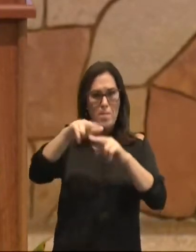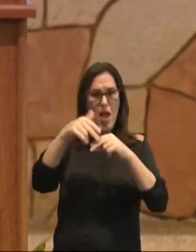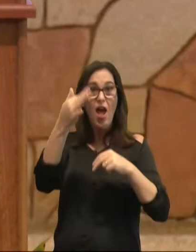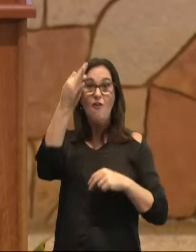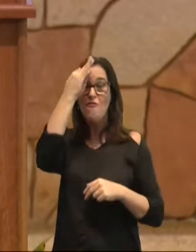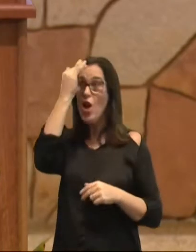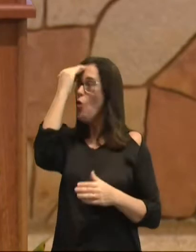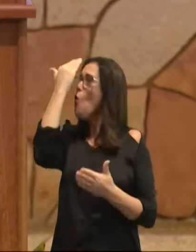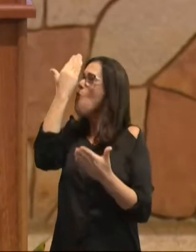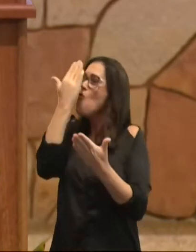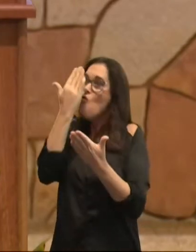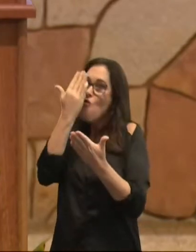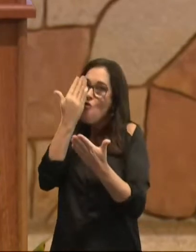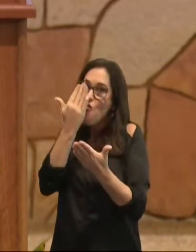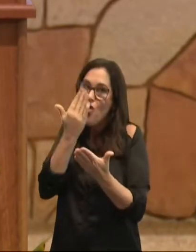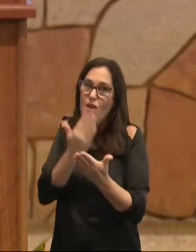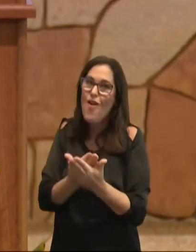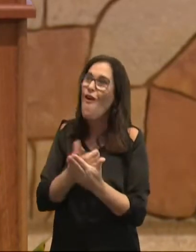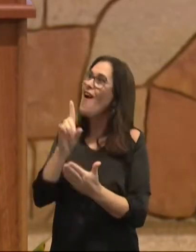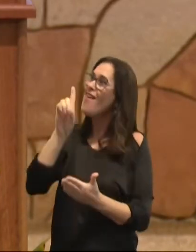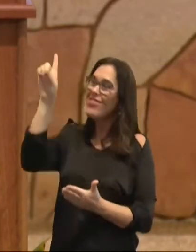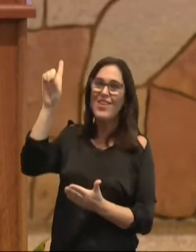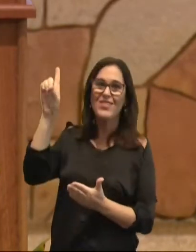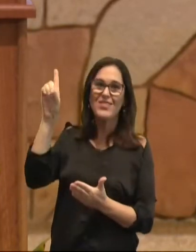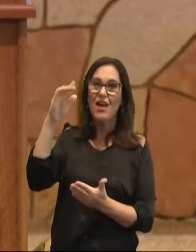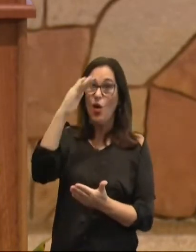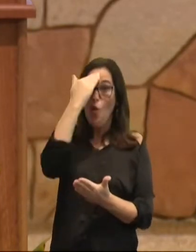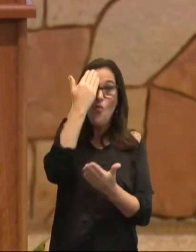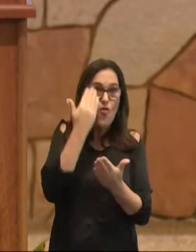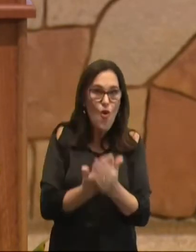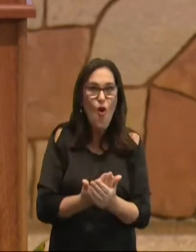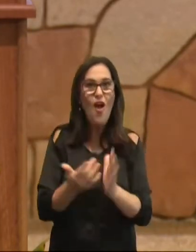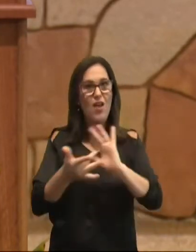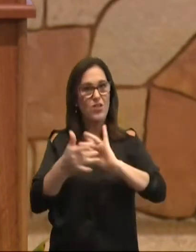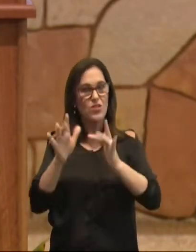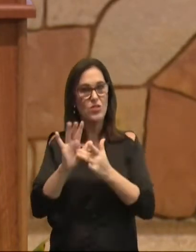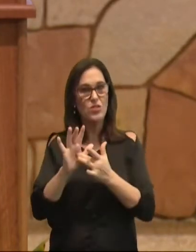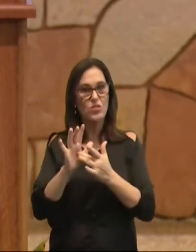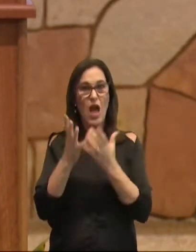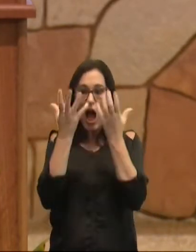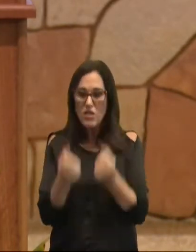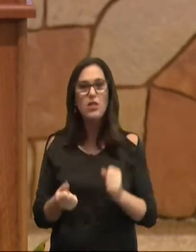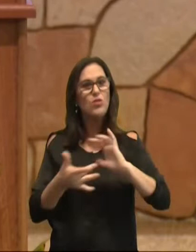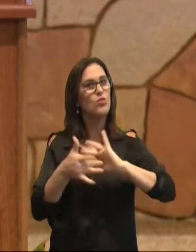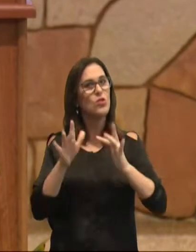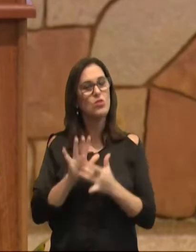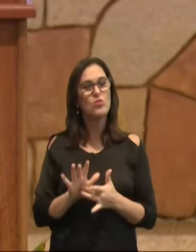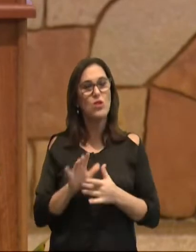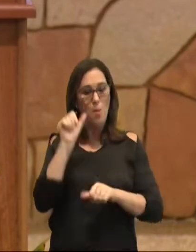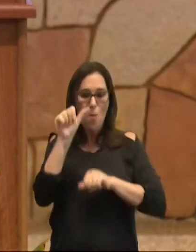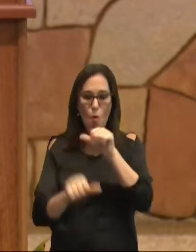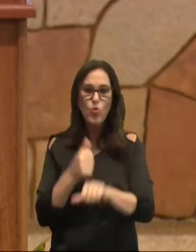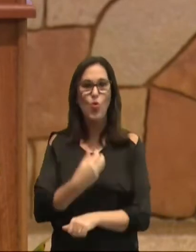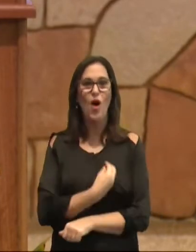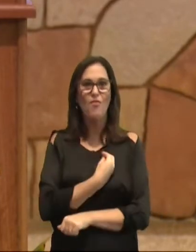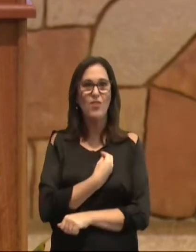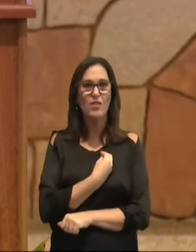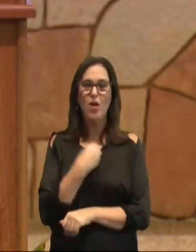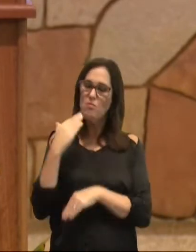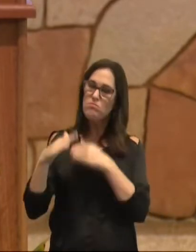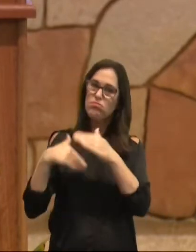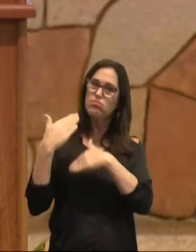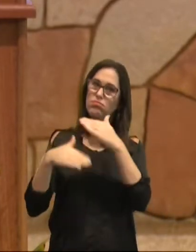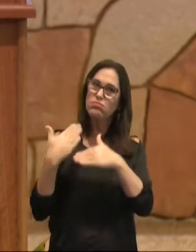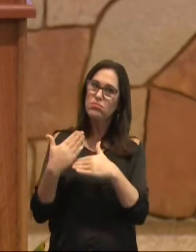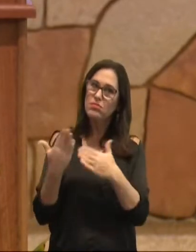creu em Deus, creu em Jesus, e foi convertido, Paulo passou pelo mesmo processo, pelo